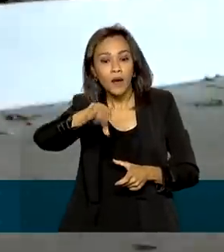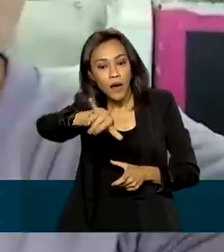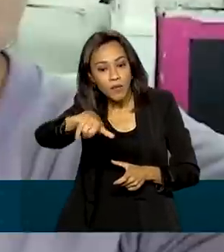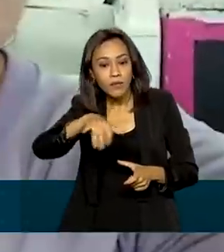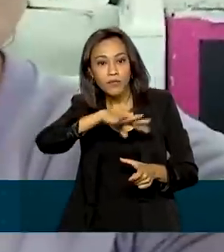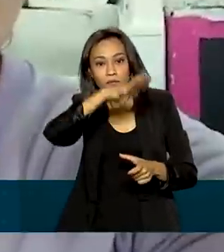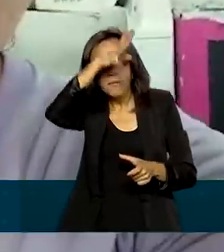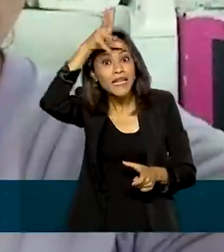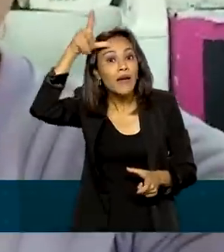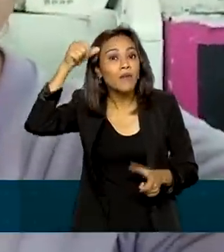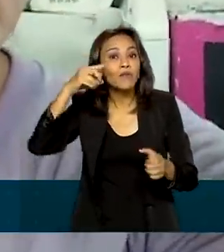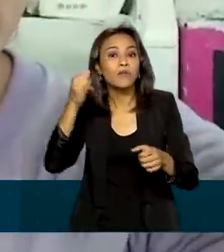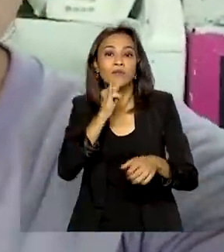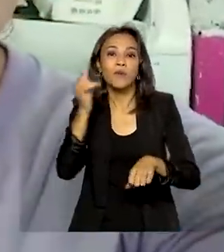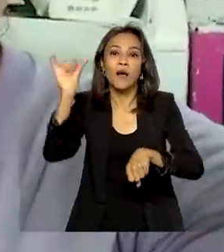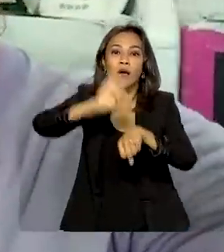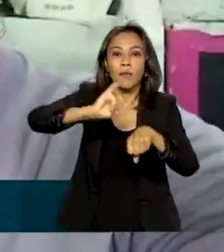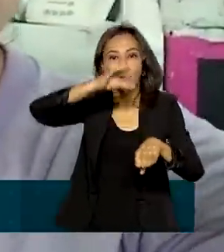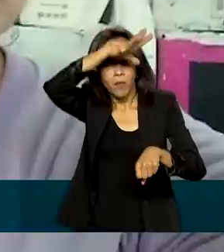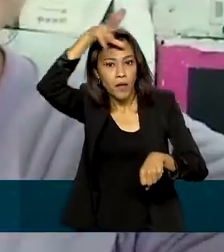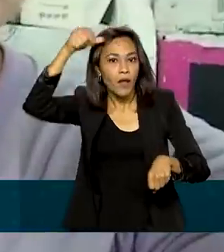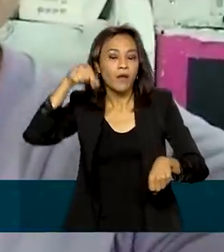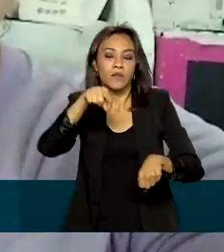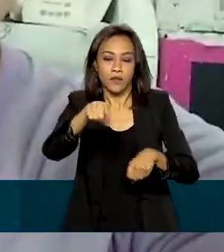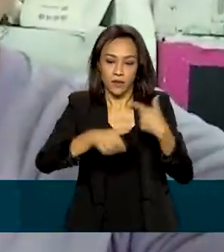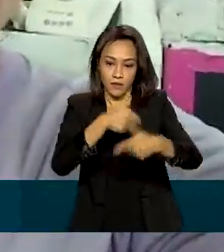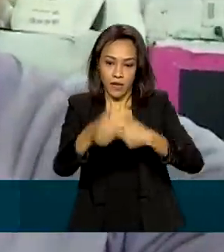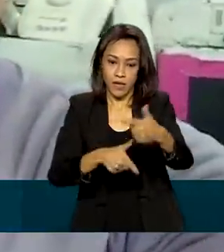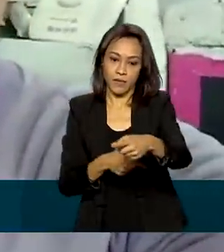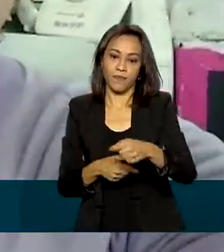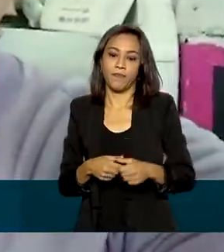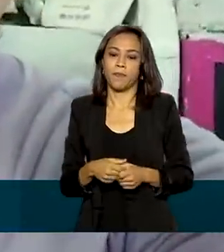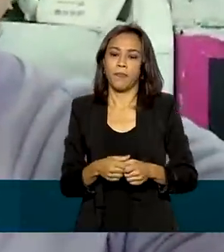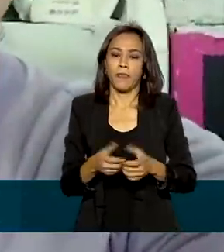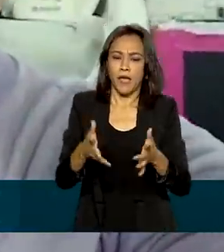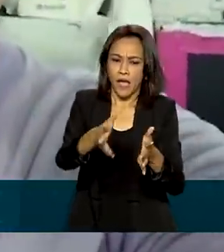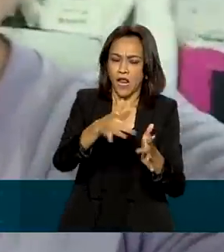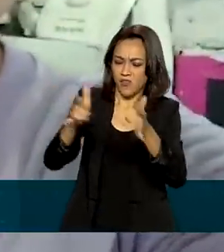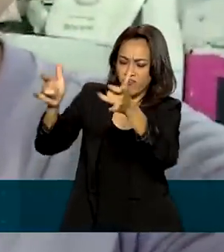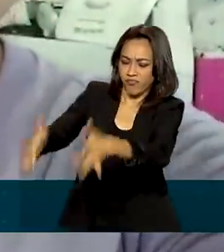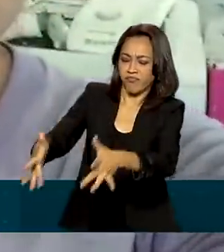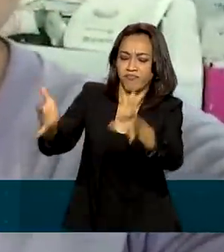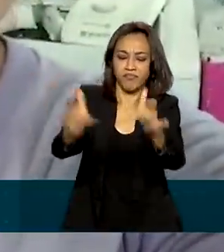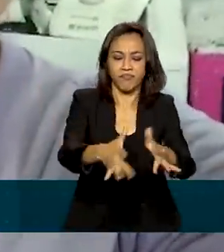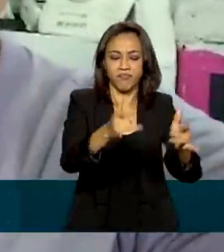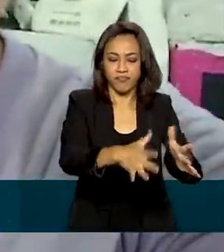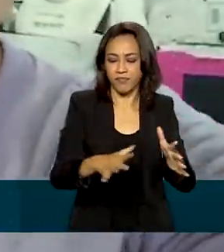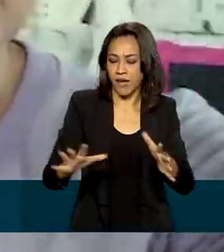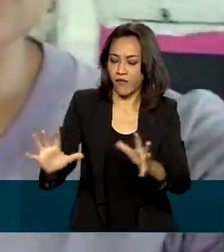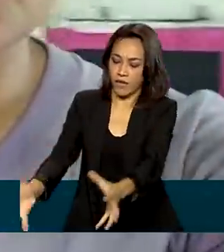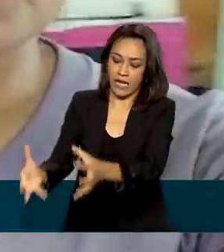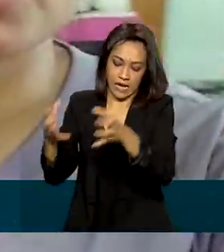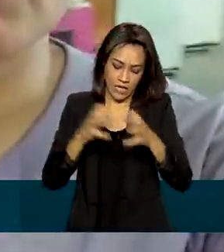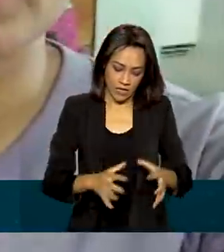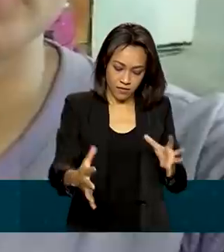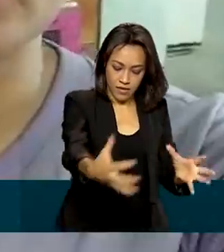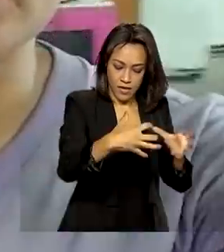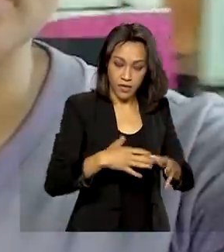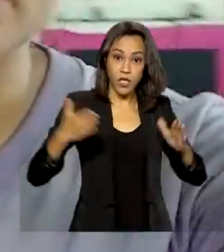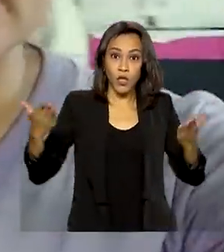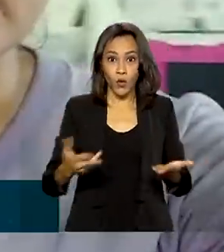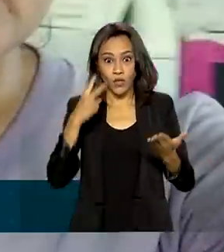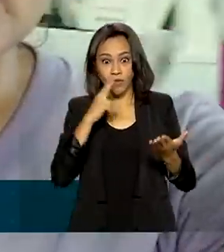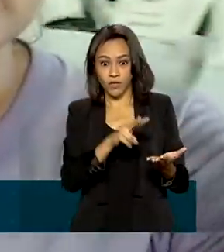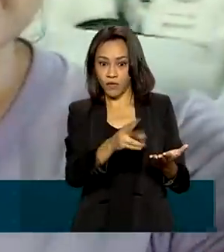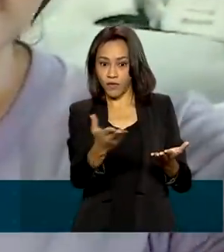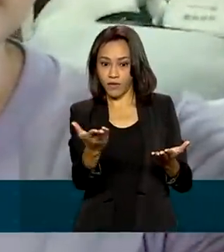indústria. Eles estavam em esquinas e algumas lixeiras viciadas. E hoje eles estão aqui.